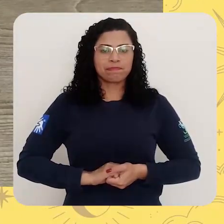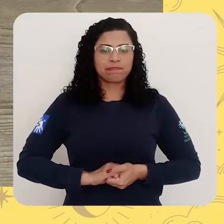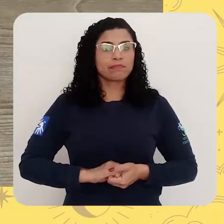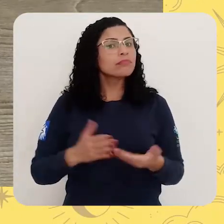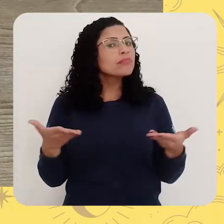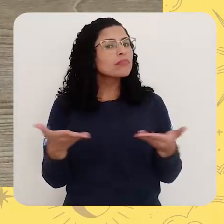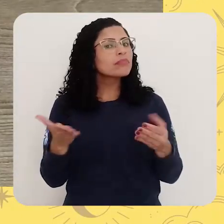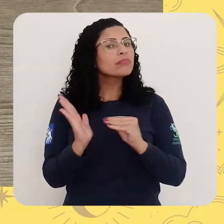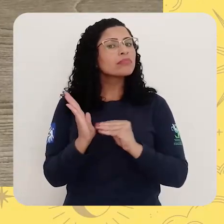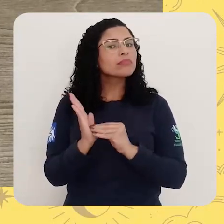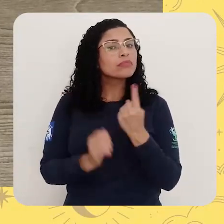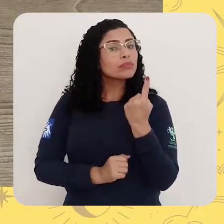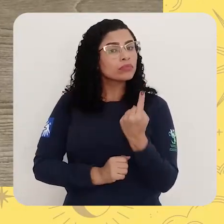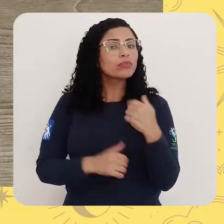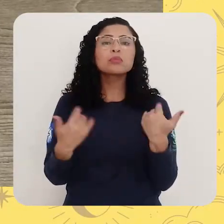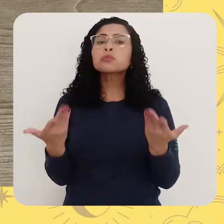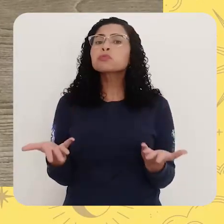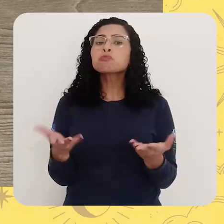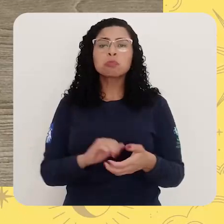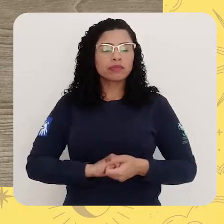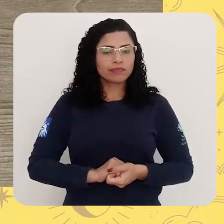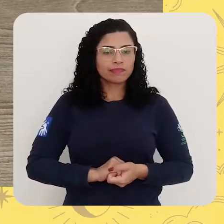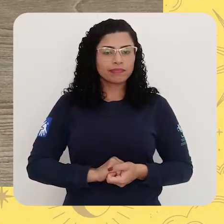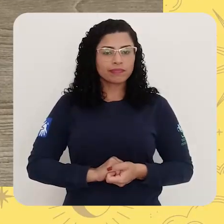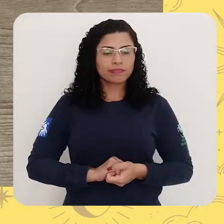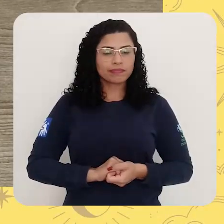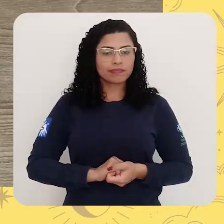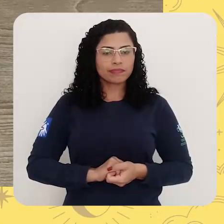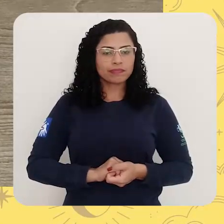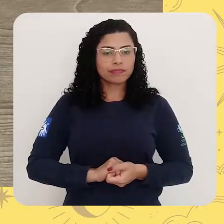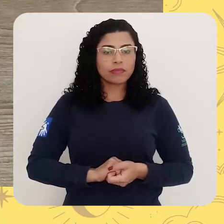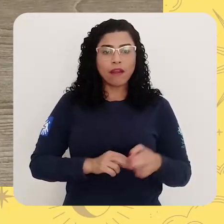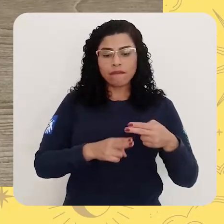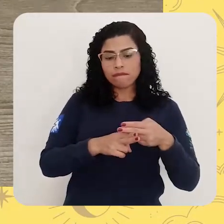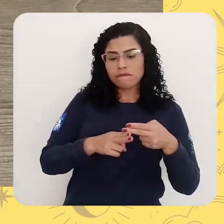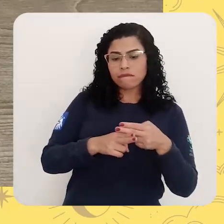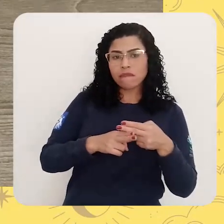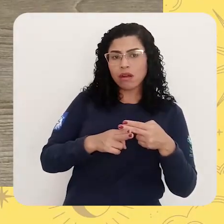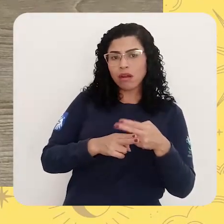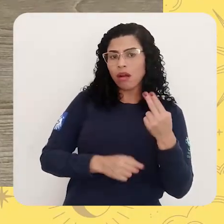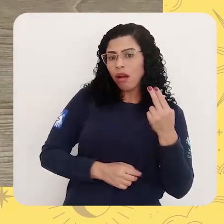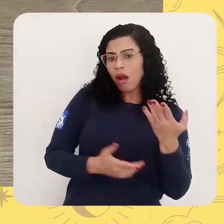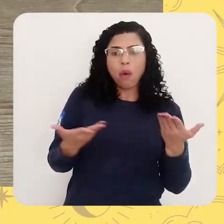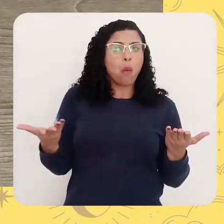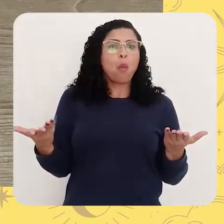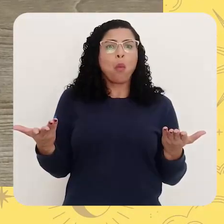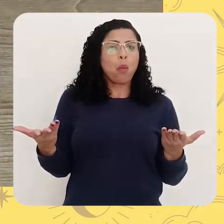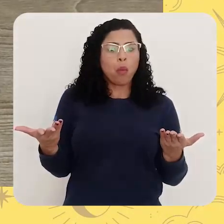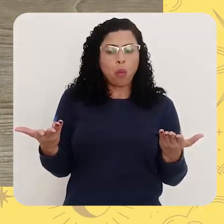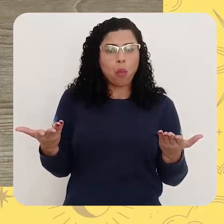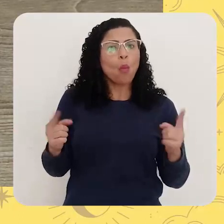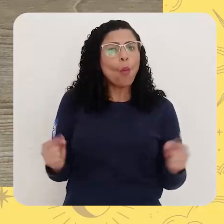E agora? Em um castelo mal-assombrado. Com uma faca na mão. Qual dessas duas frases